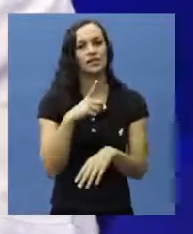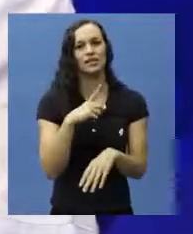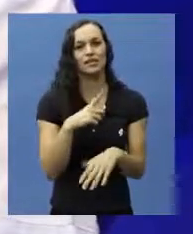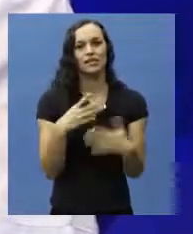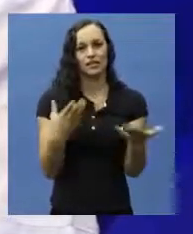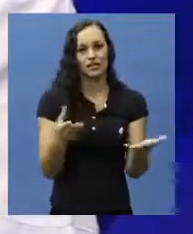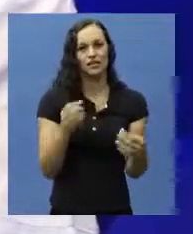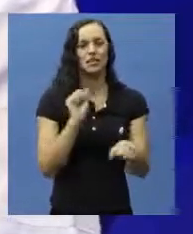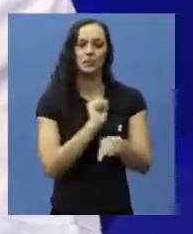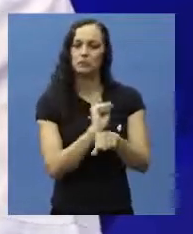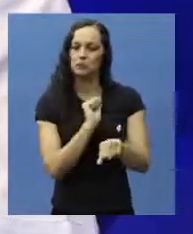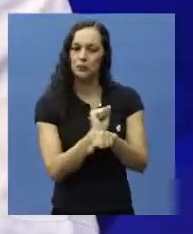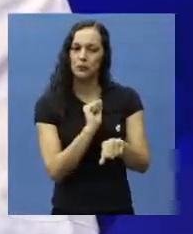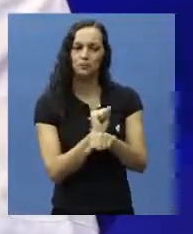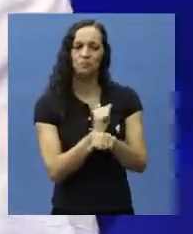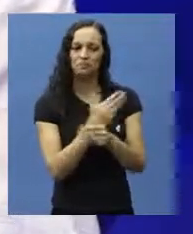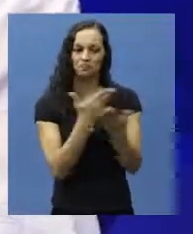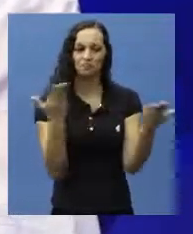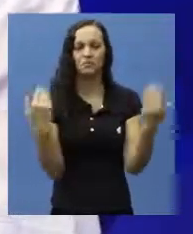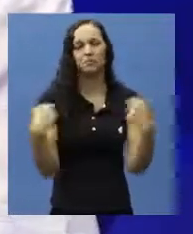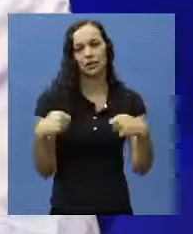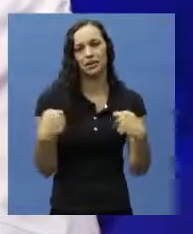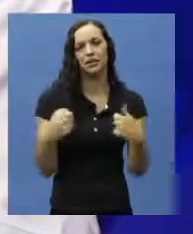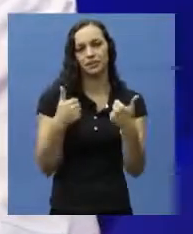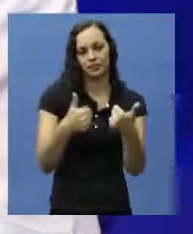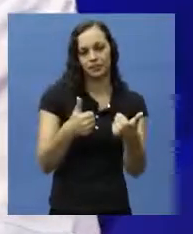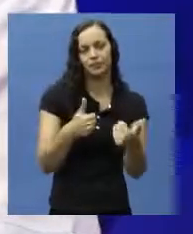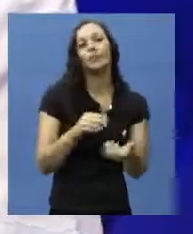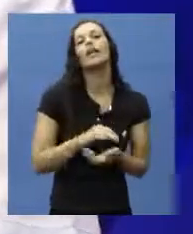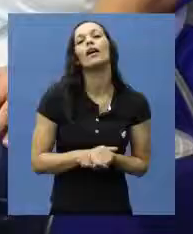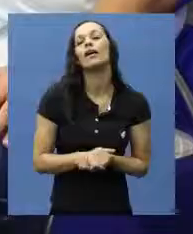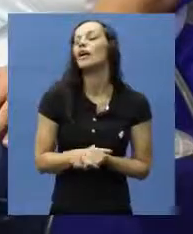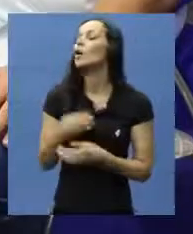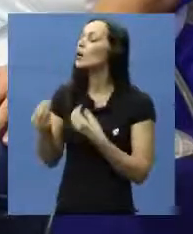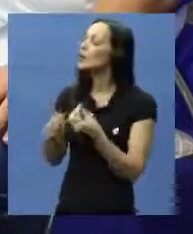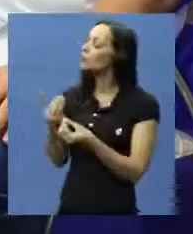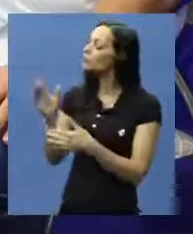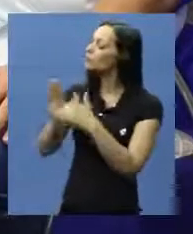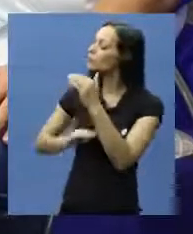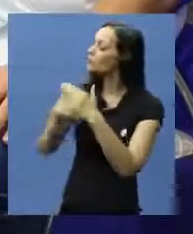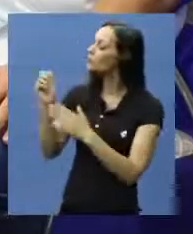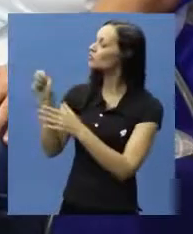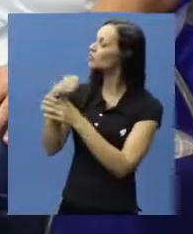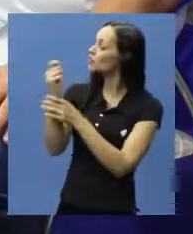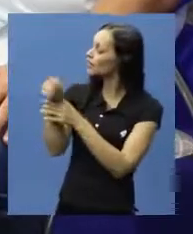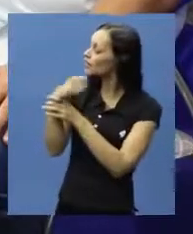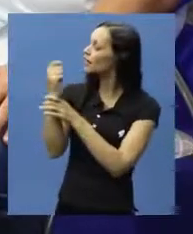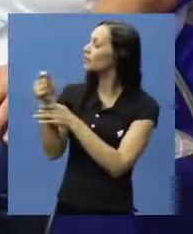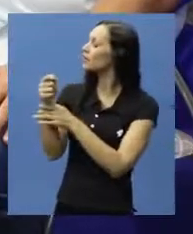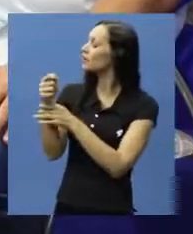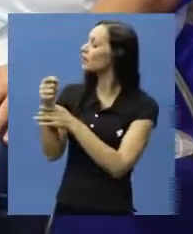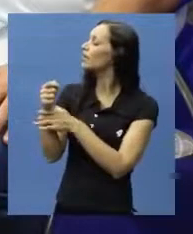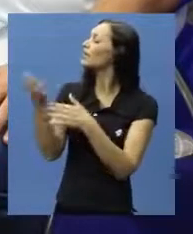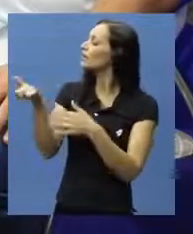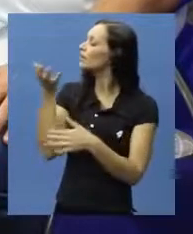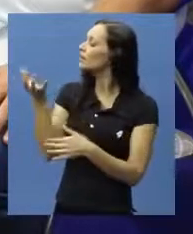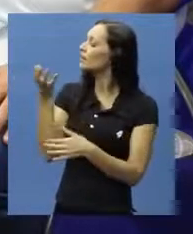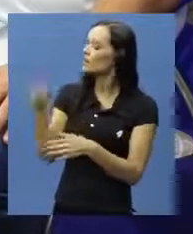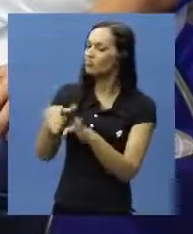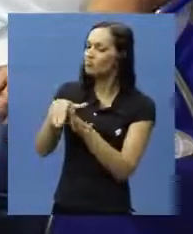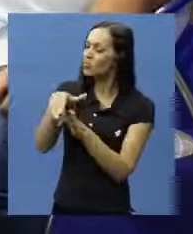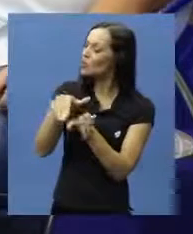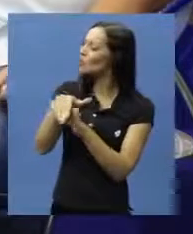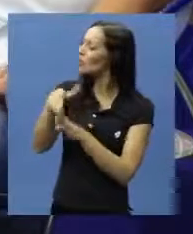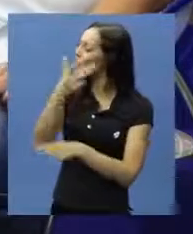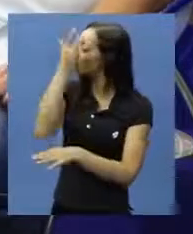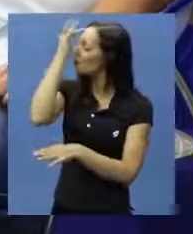à espera de vocês, caso vocês precisem. Professor, o senhor, como profissional de fisioterapia, para terminar a nossa entrevista, eu queria